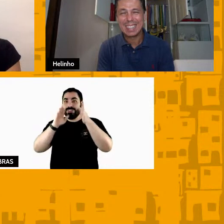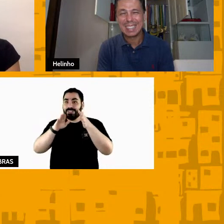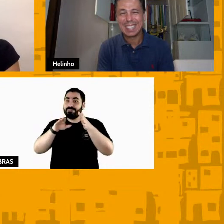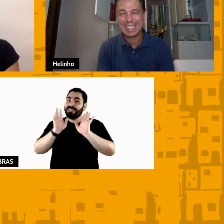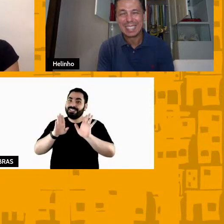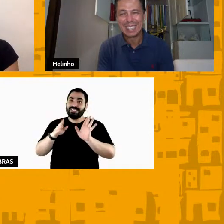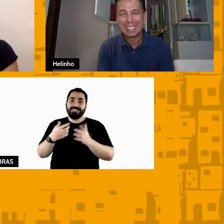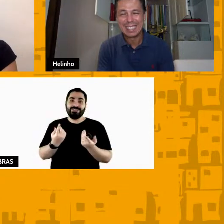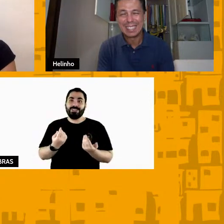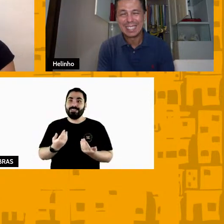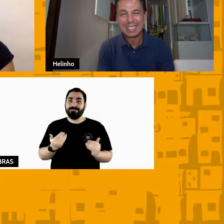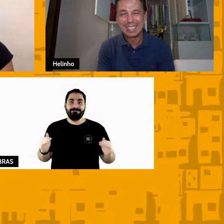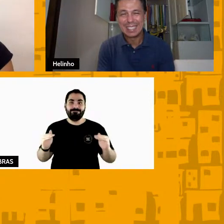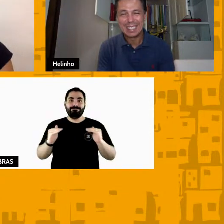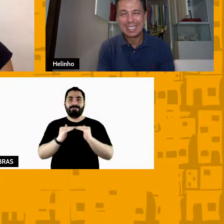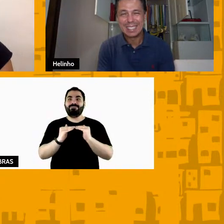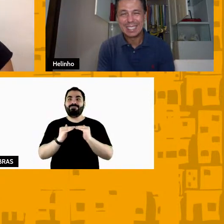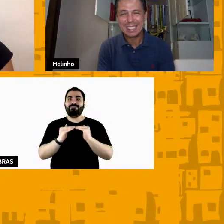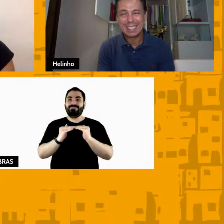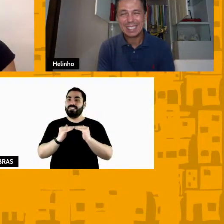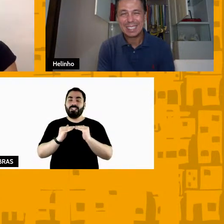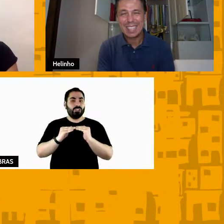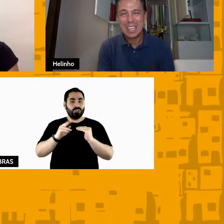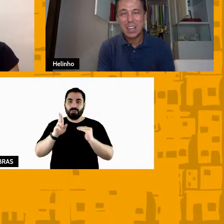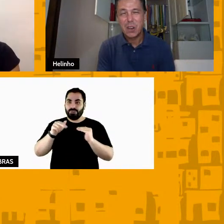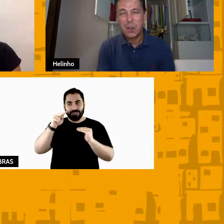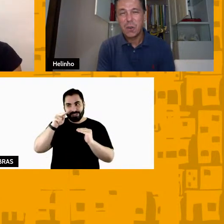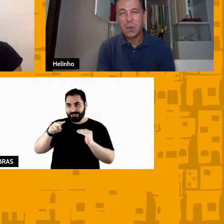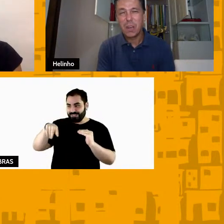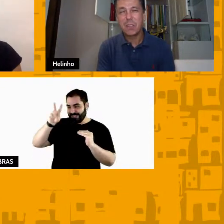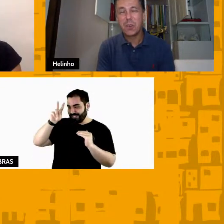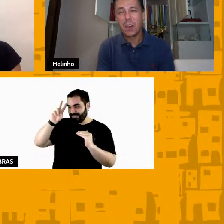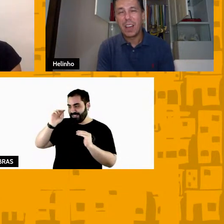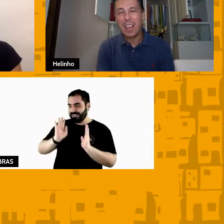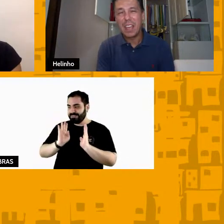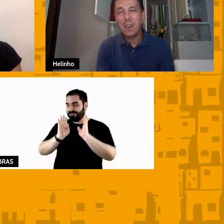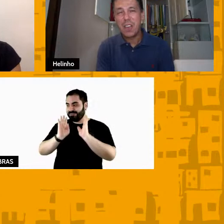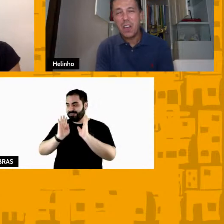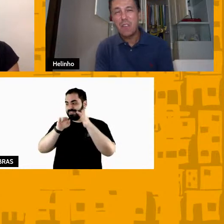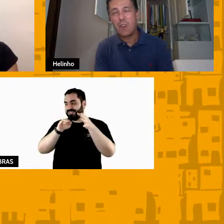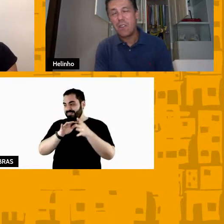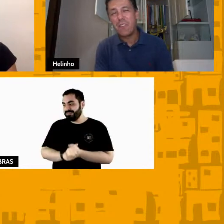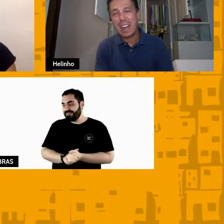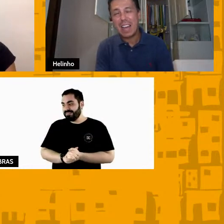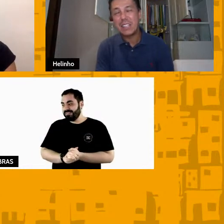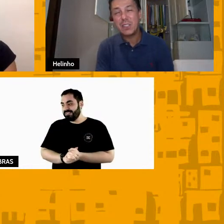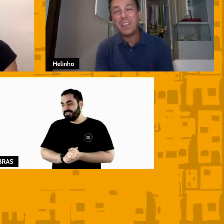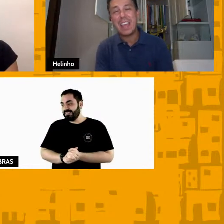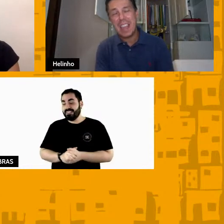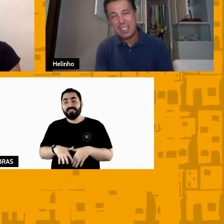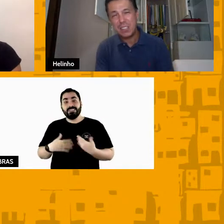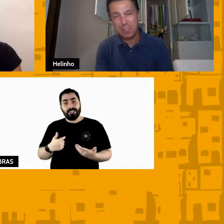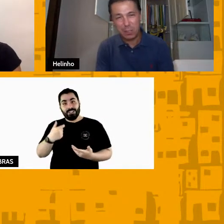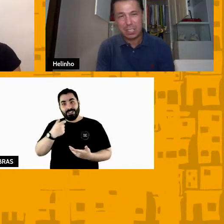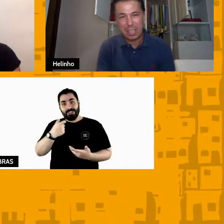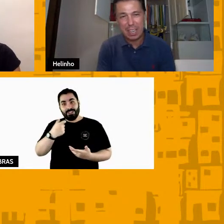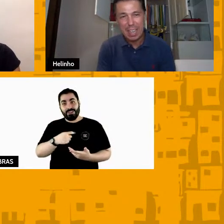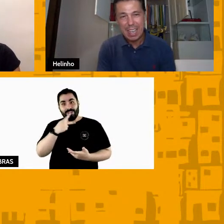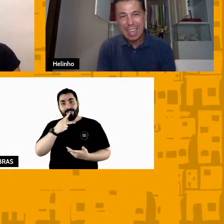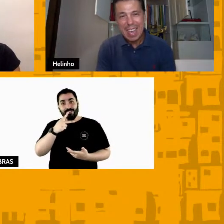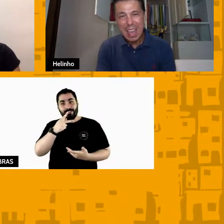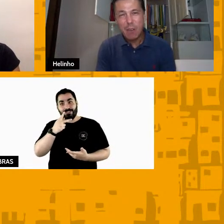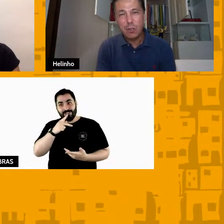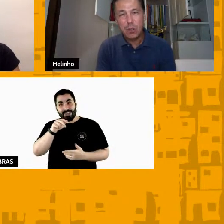antes na história do basquete mas acontece Edu eu vou falar diferente de